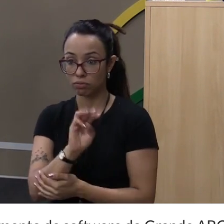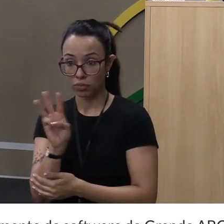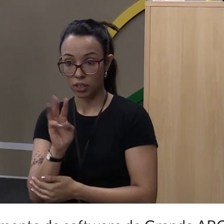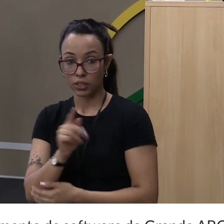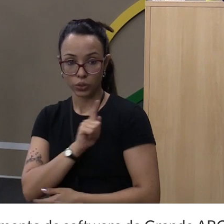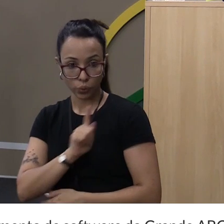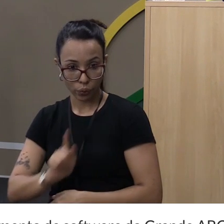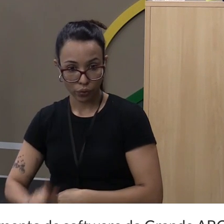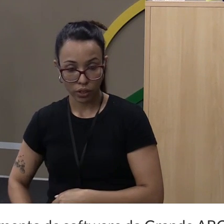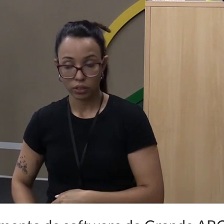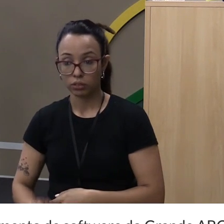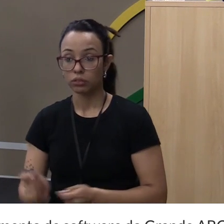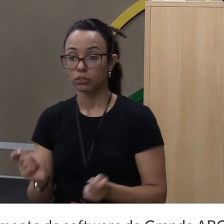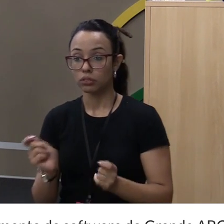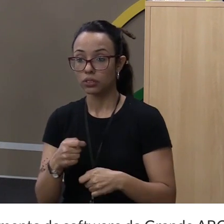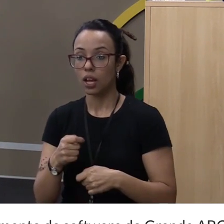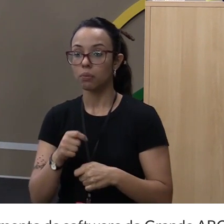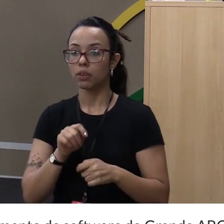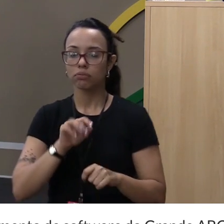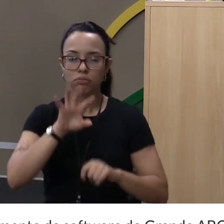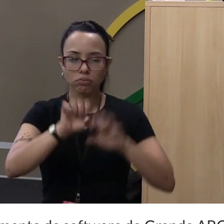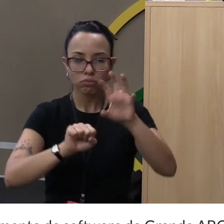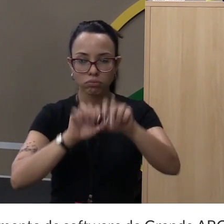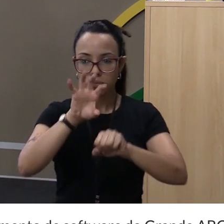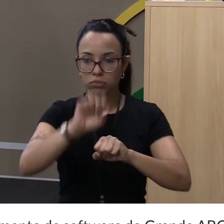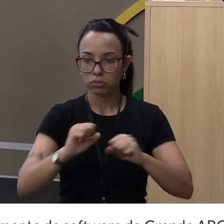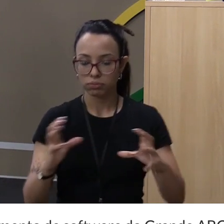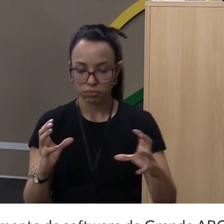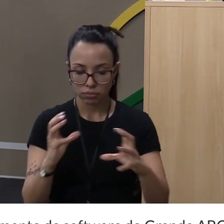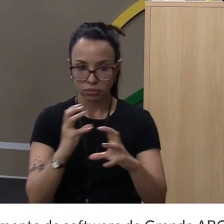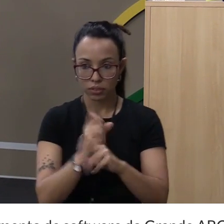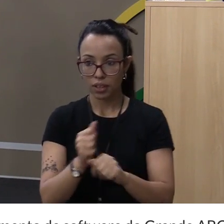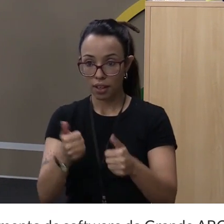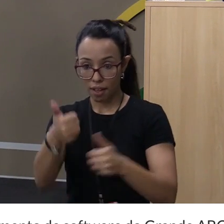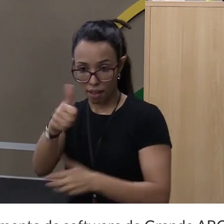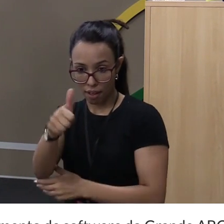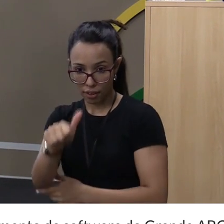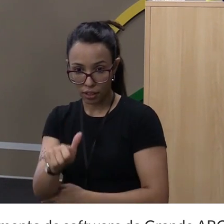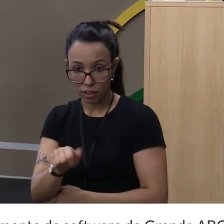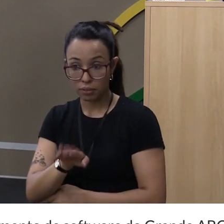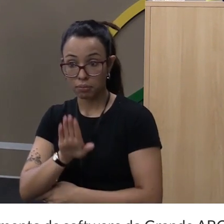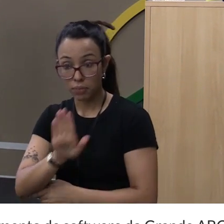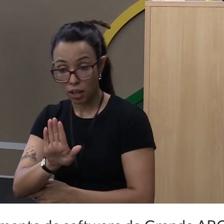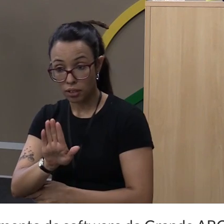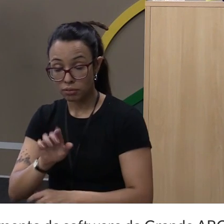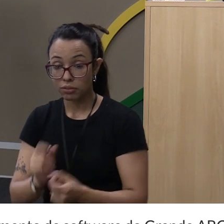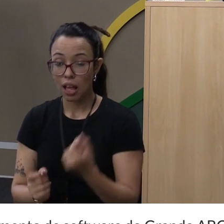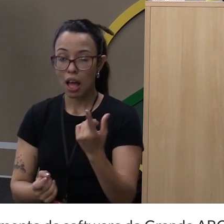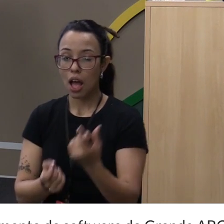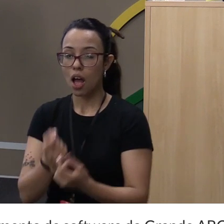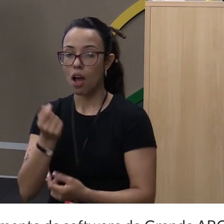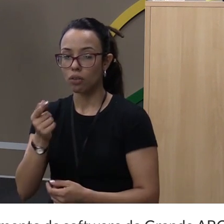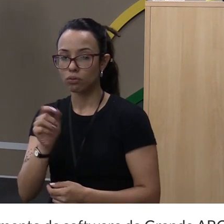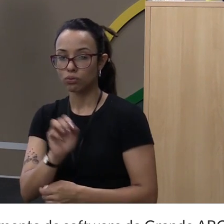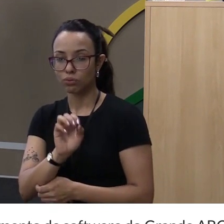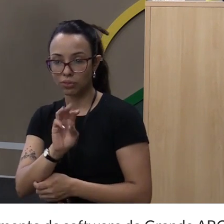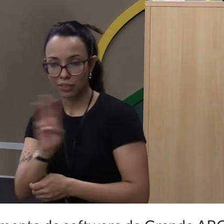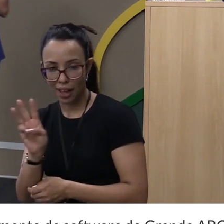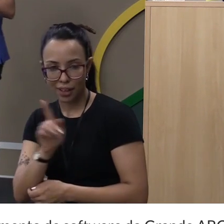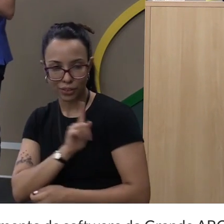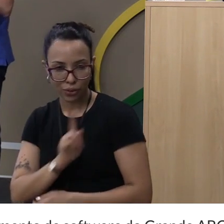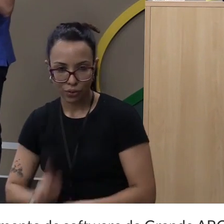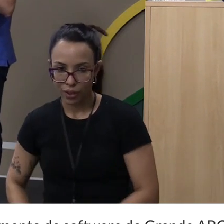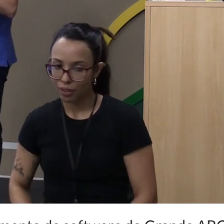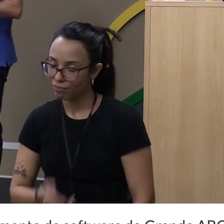para você poder juntar e fazer análise. Porém, alguns sites governamentais não são tão fáceis de trabalhar. Então,